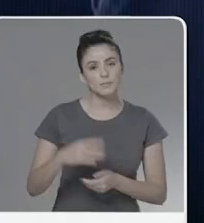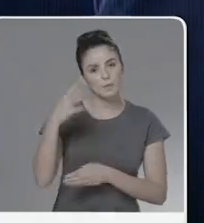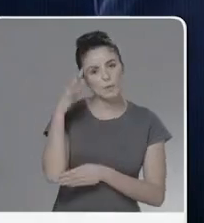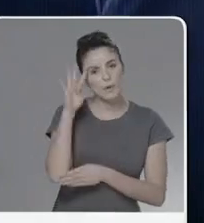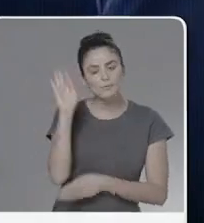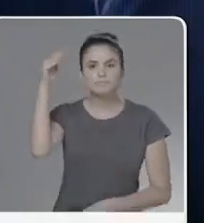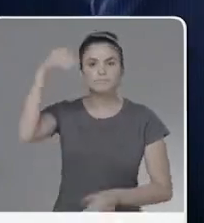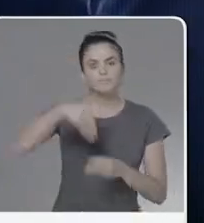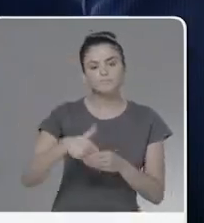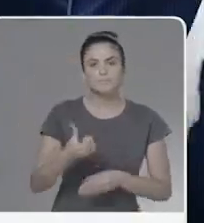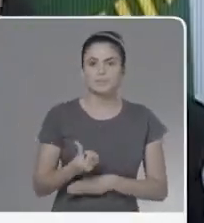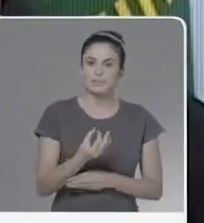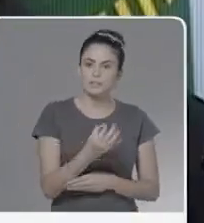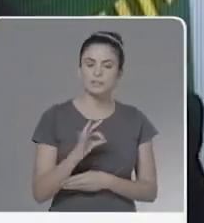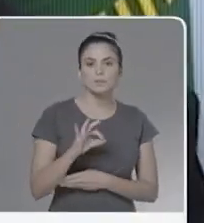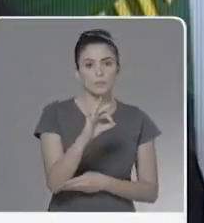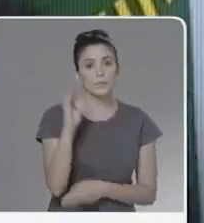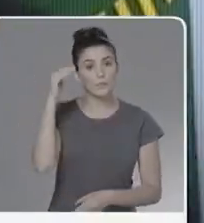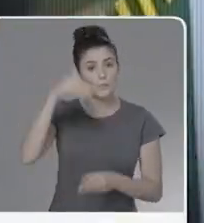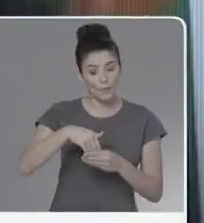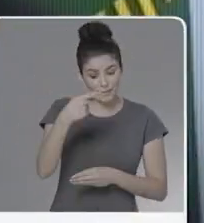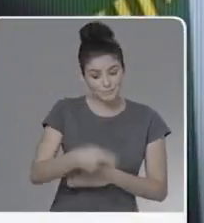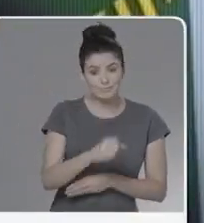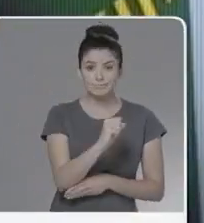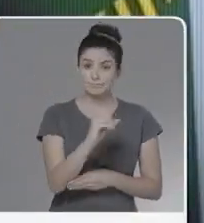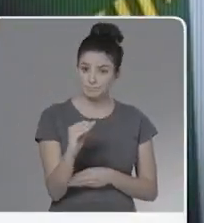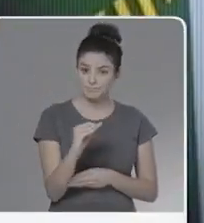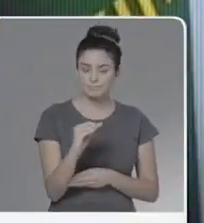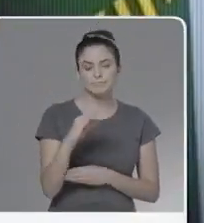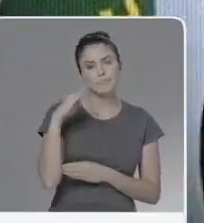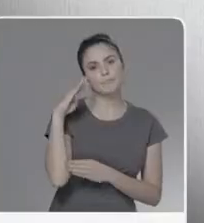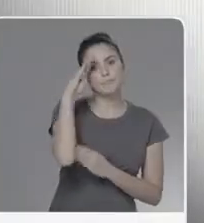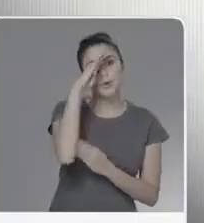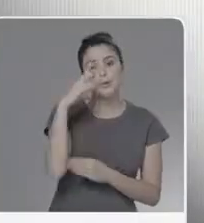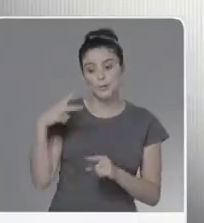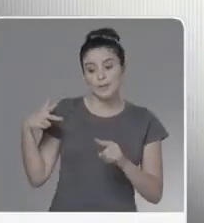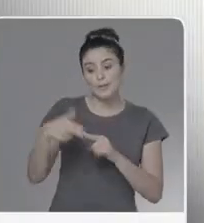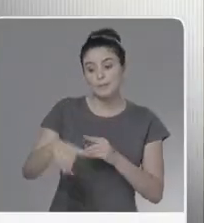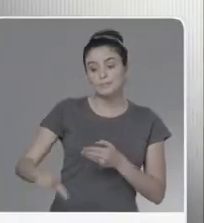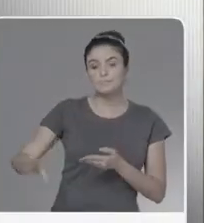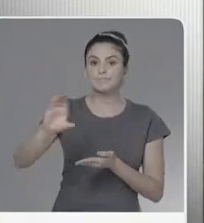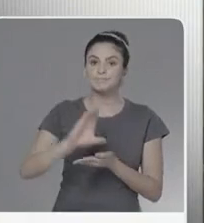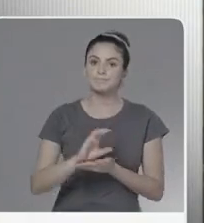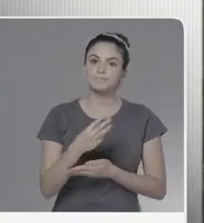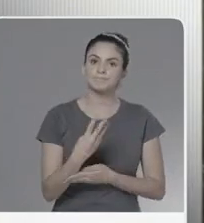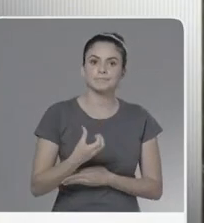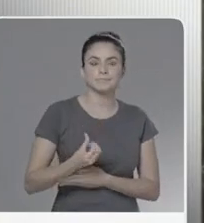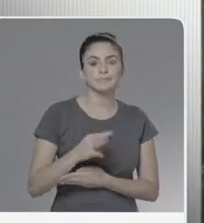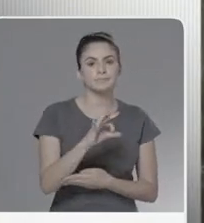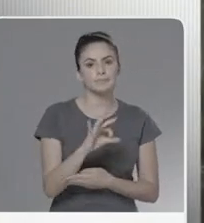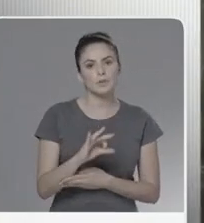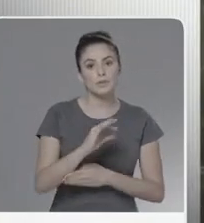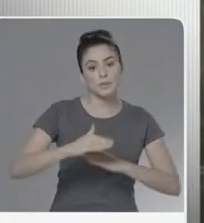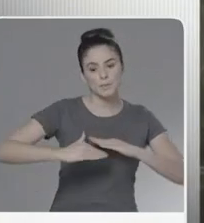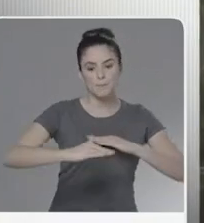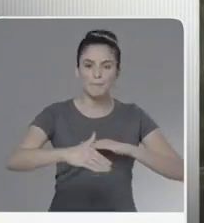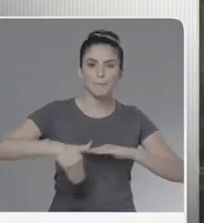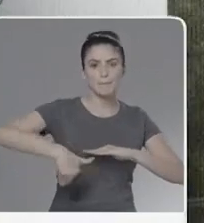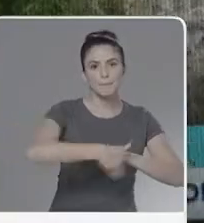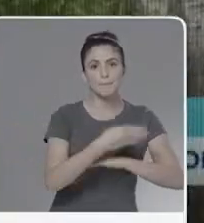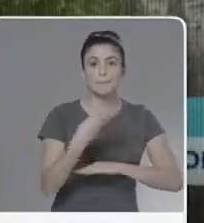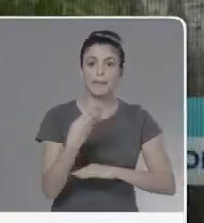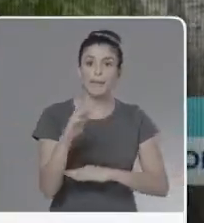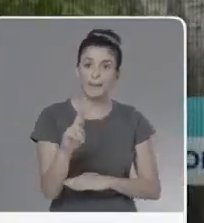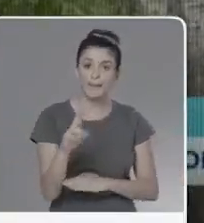Quatro dias após receber 60% dos votos dos catarinenses, Bolsonaro corta 36% da verba da